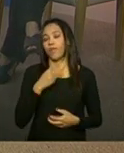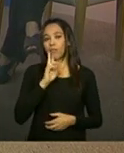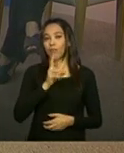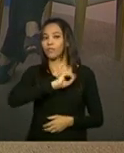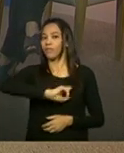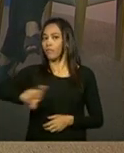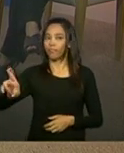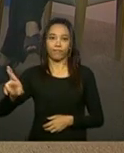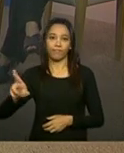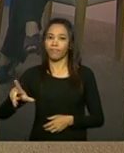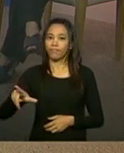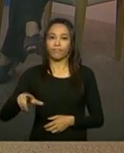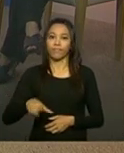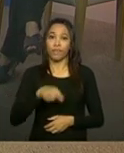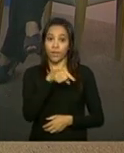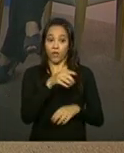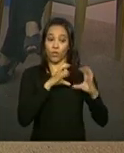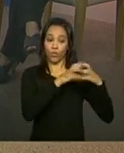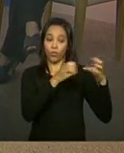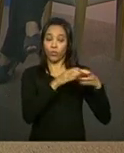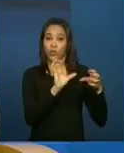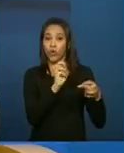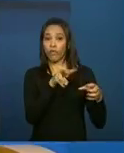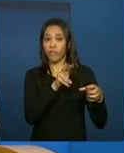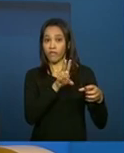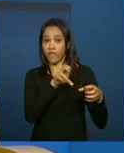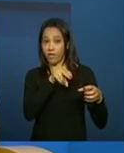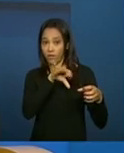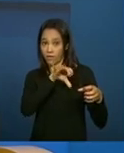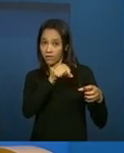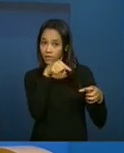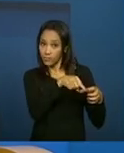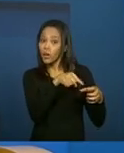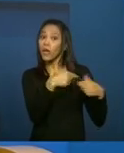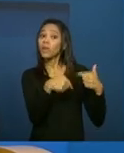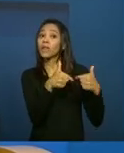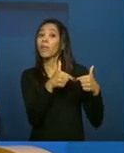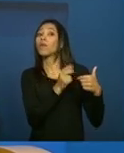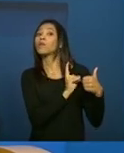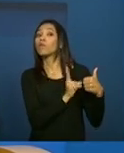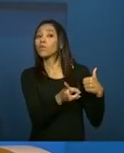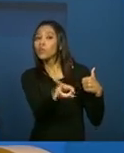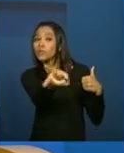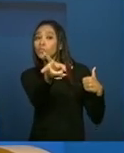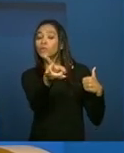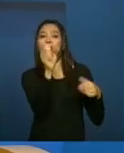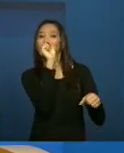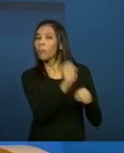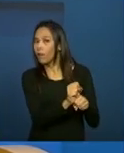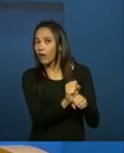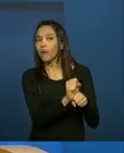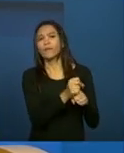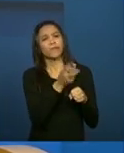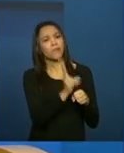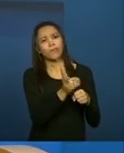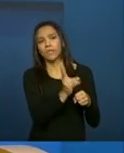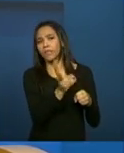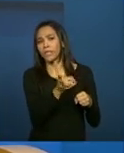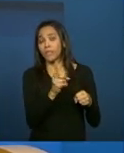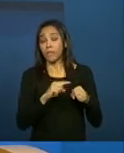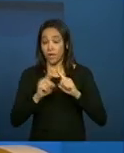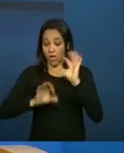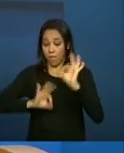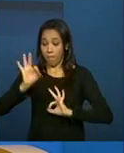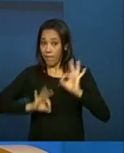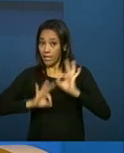O serviço de convivência e fortalecimento de vínculos é um serviço que deve ser contínuo, ininterrupto e com atividades planejadas a